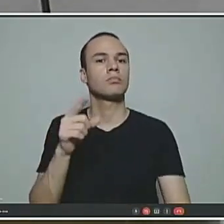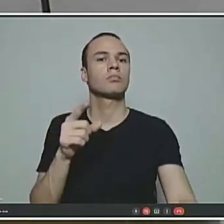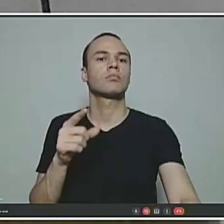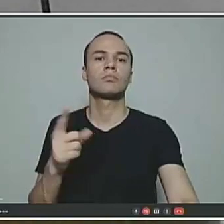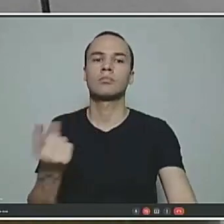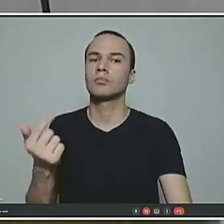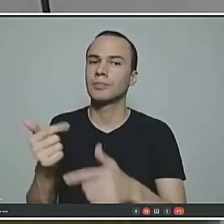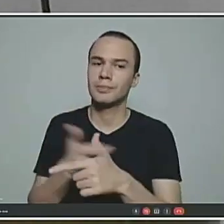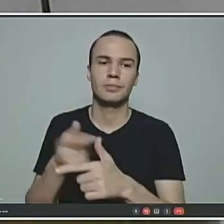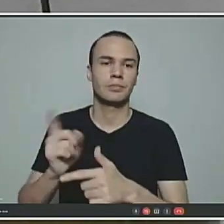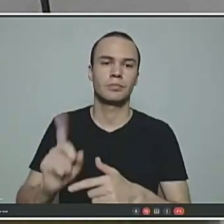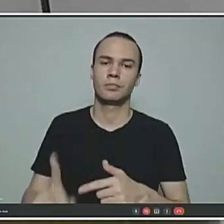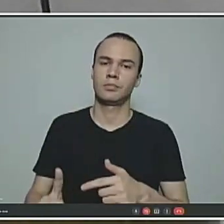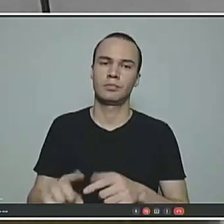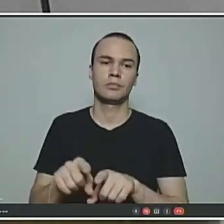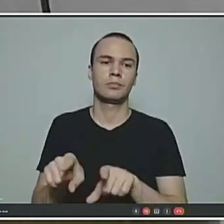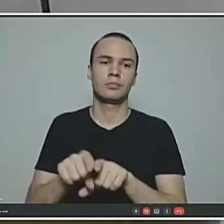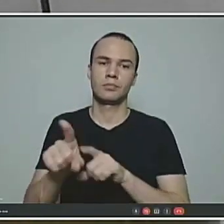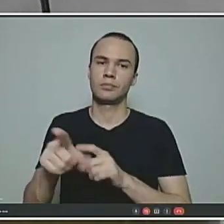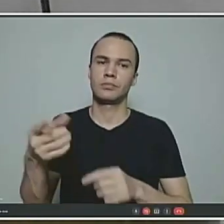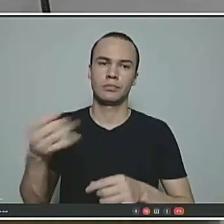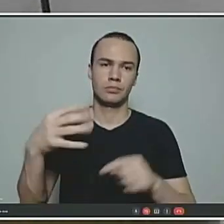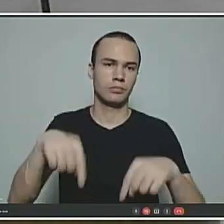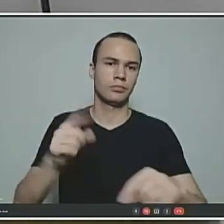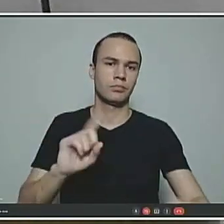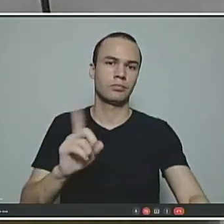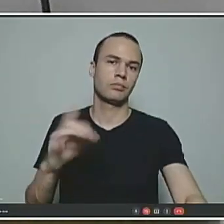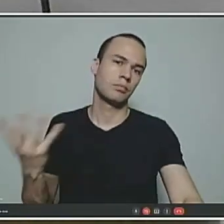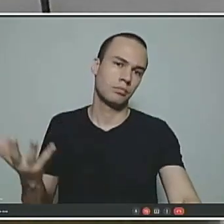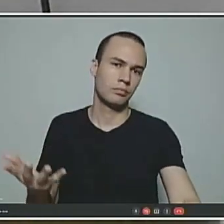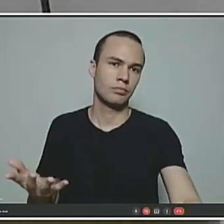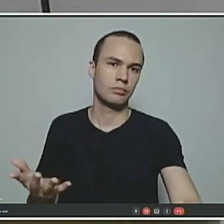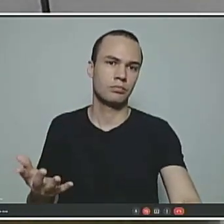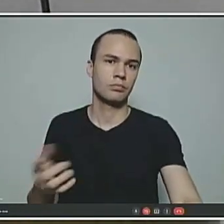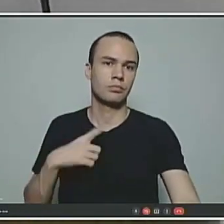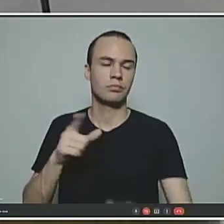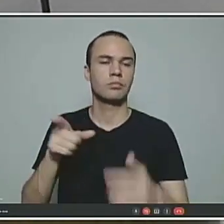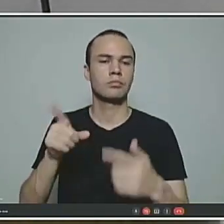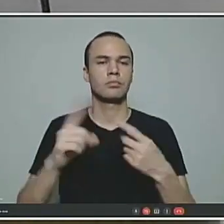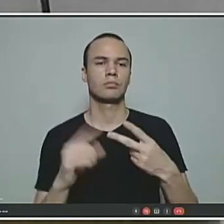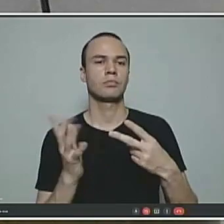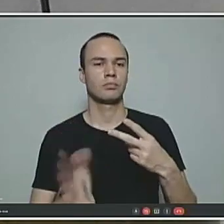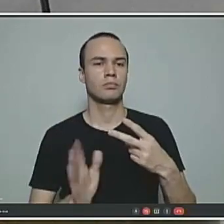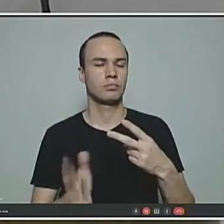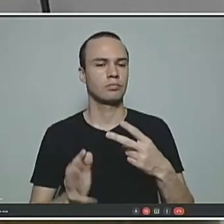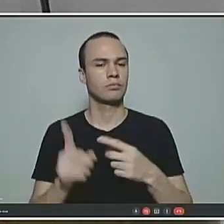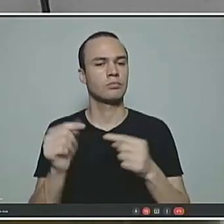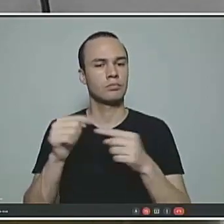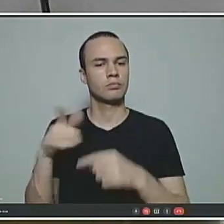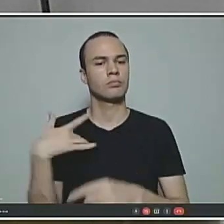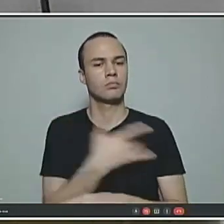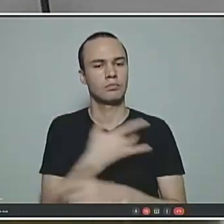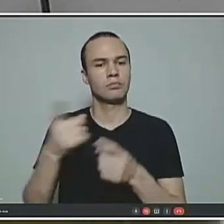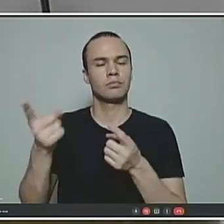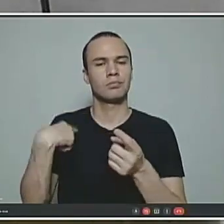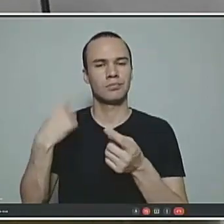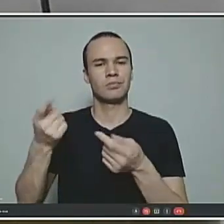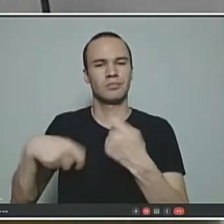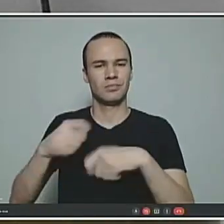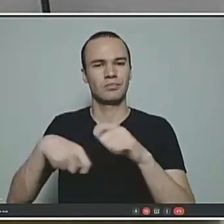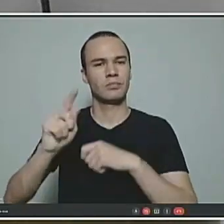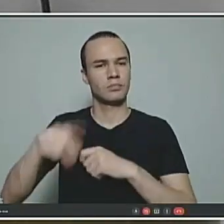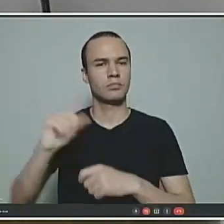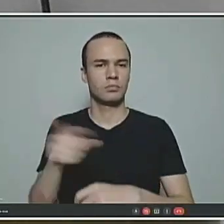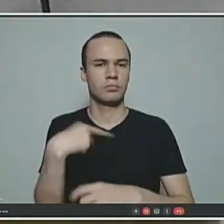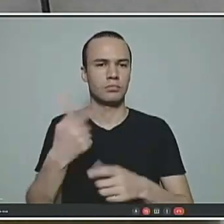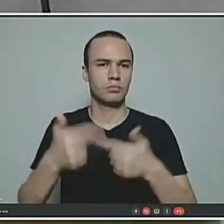e nenhum atuarial. Foram amputadas as nossas duas pernas em relação à saúde financeira do nosso fundo.